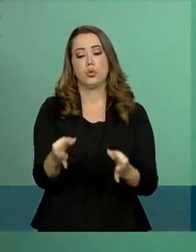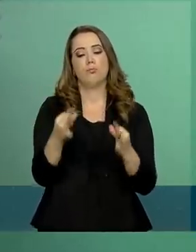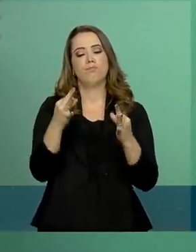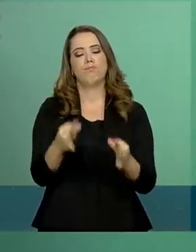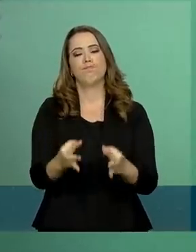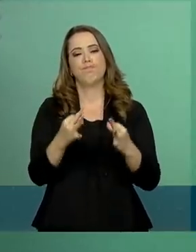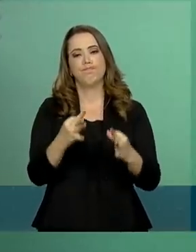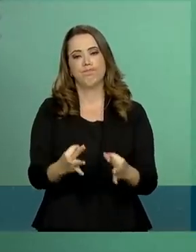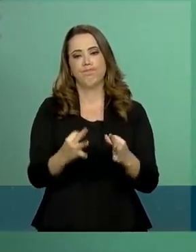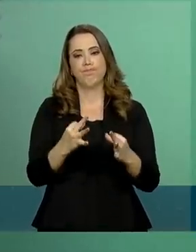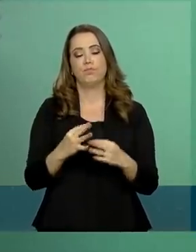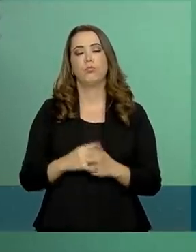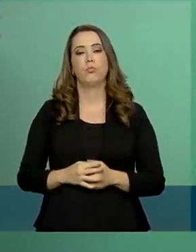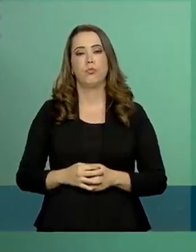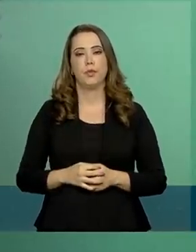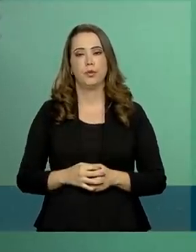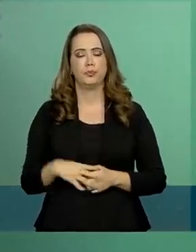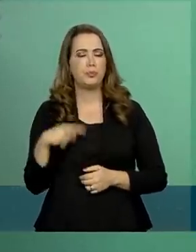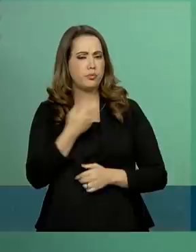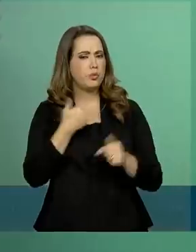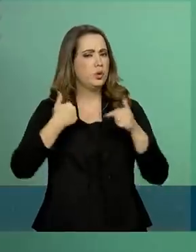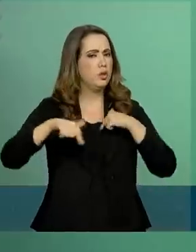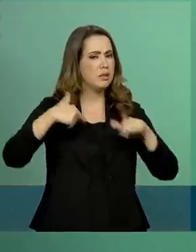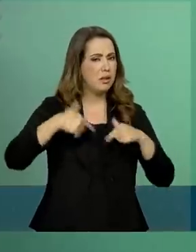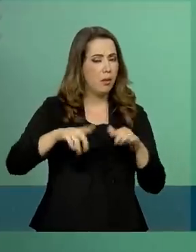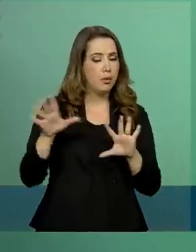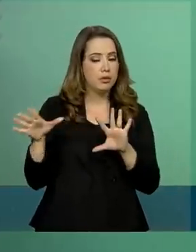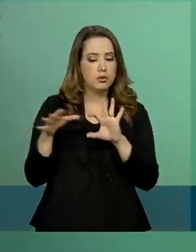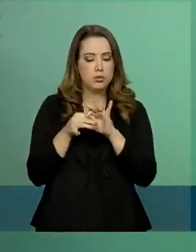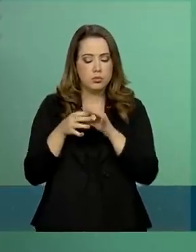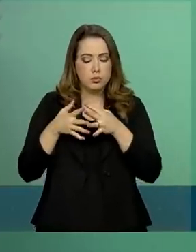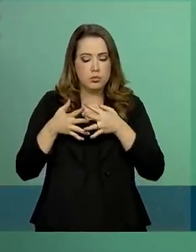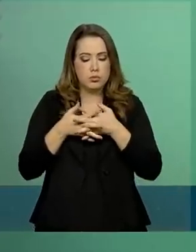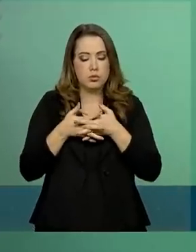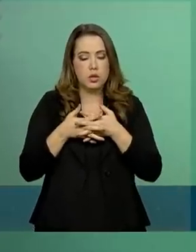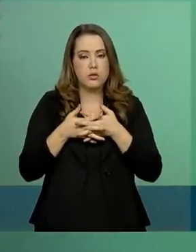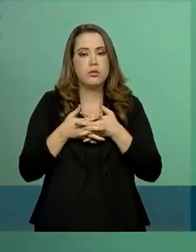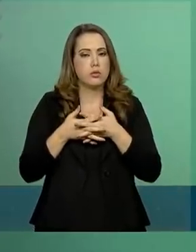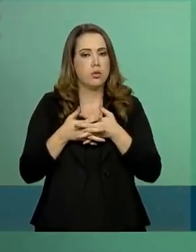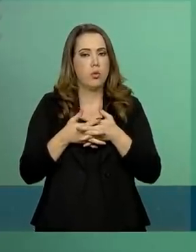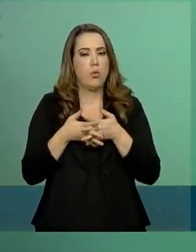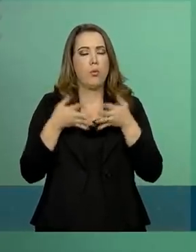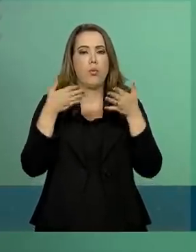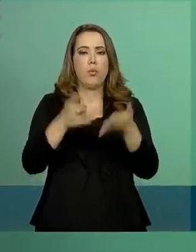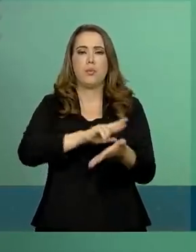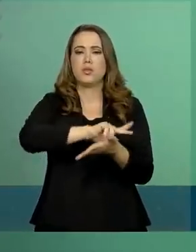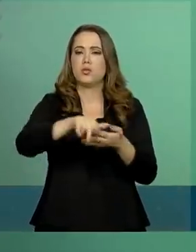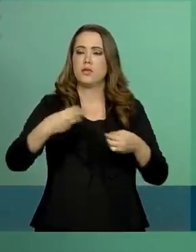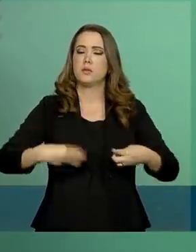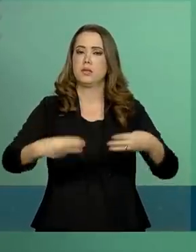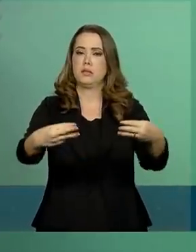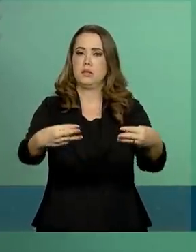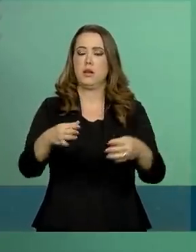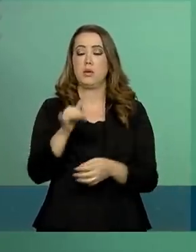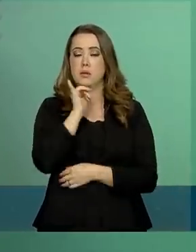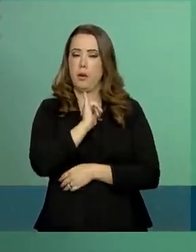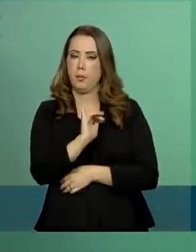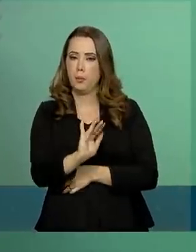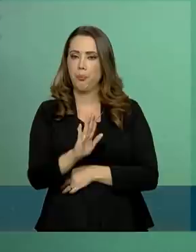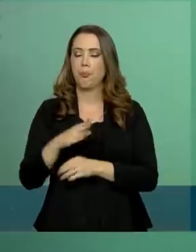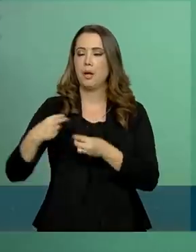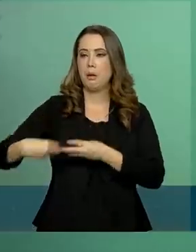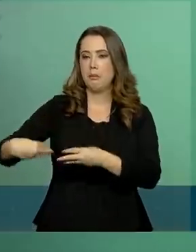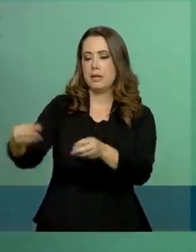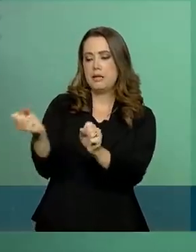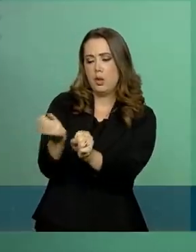As iniciativas do nosso governo são integradas com a participação de vários ministérios. Por exemplo, o Ministério da